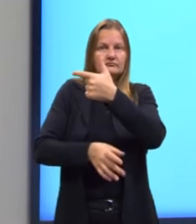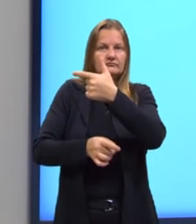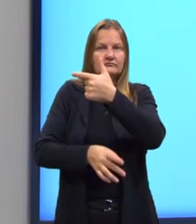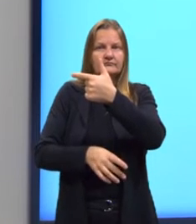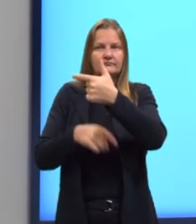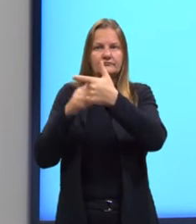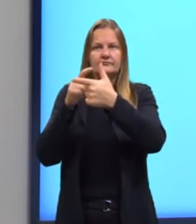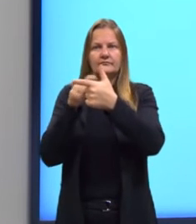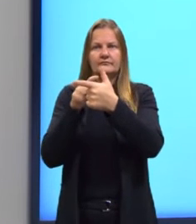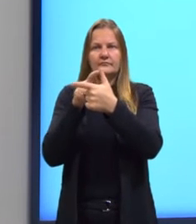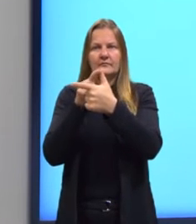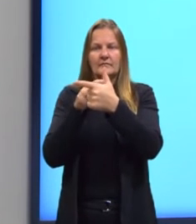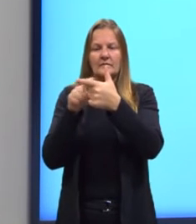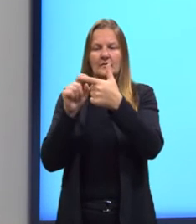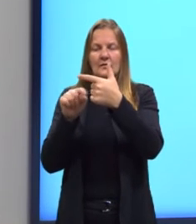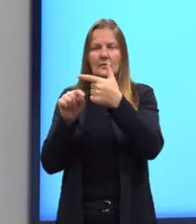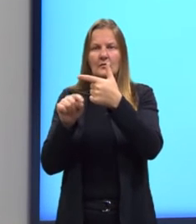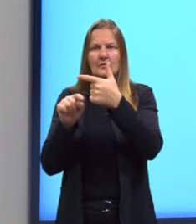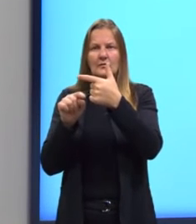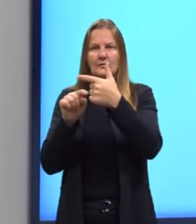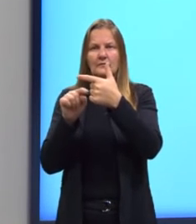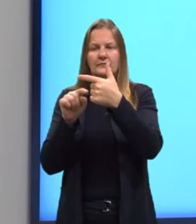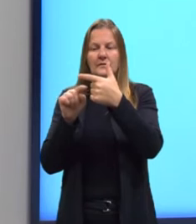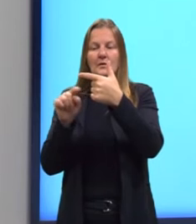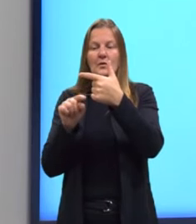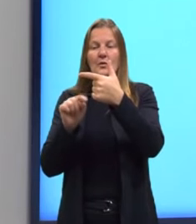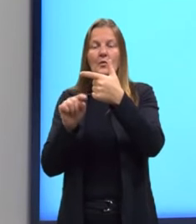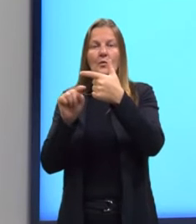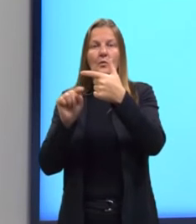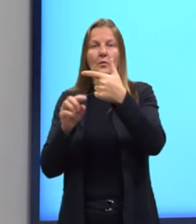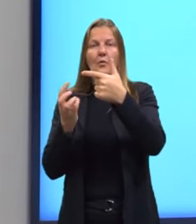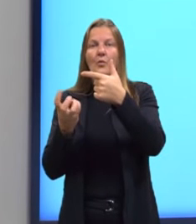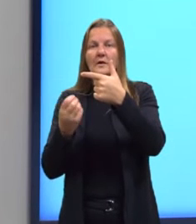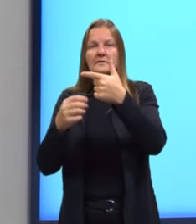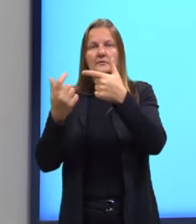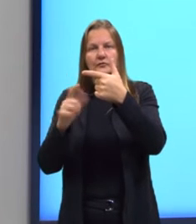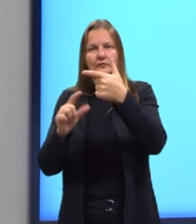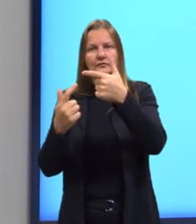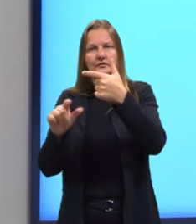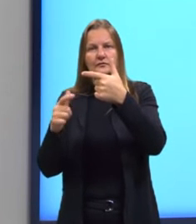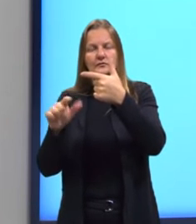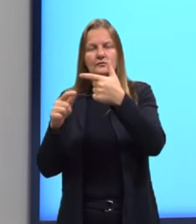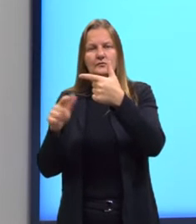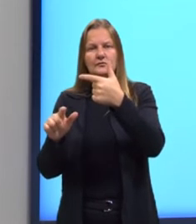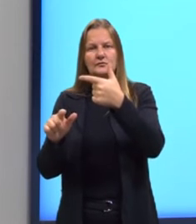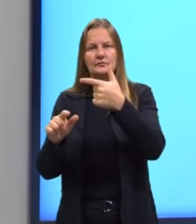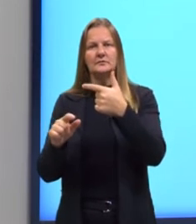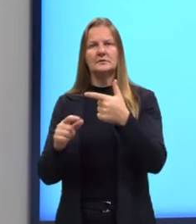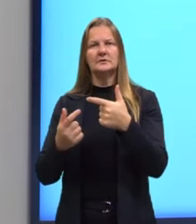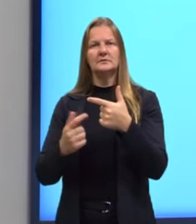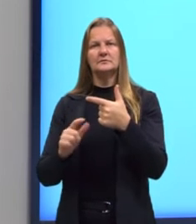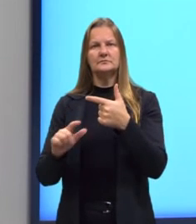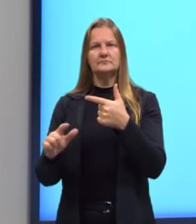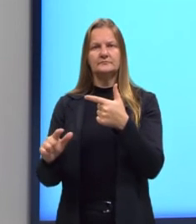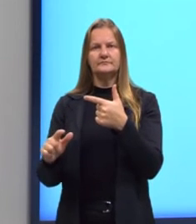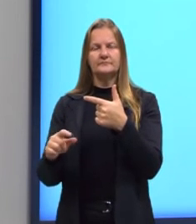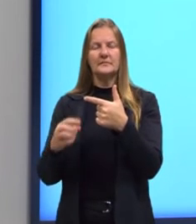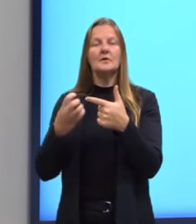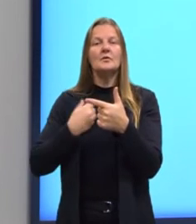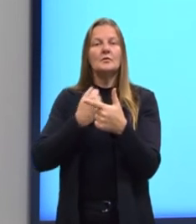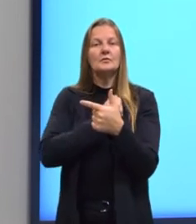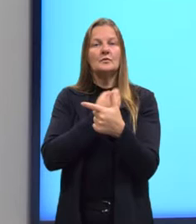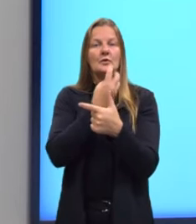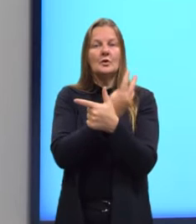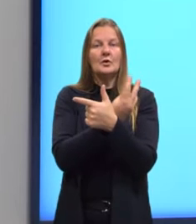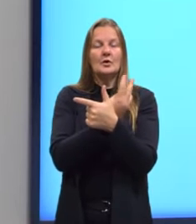quociente, ele indica, então, o número de repetições, como eu falei pra vocês. Ou seja, pra chegar no termo ali de número